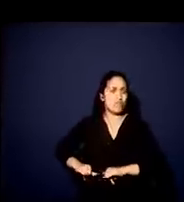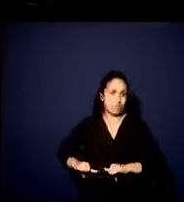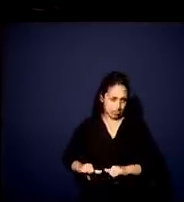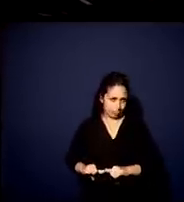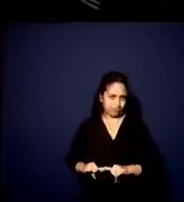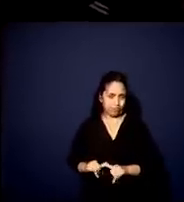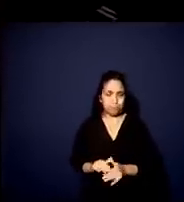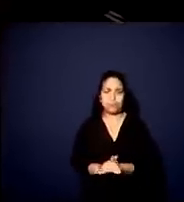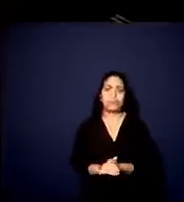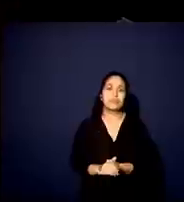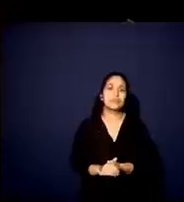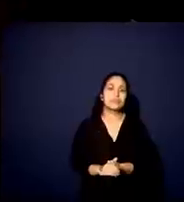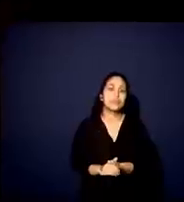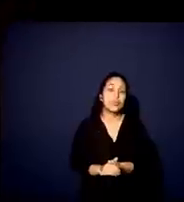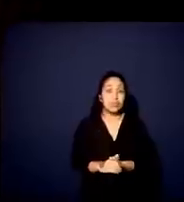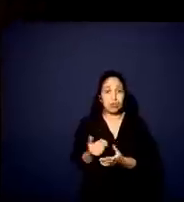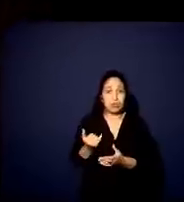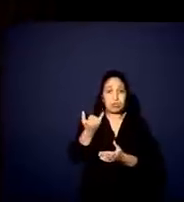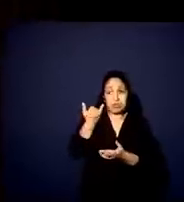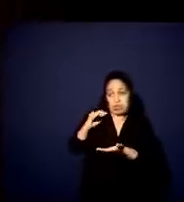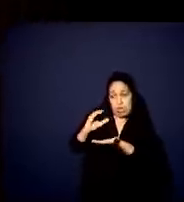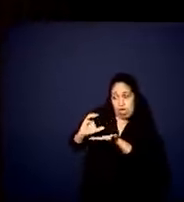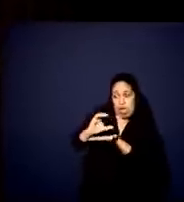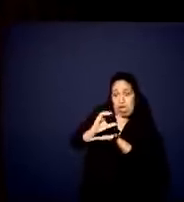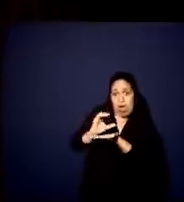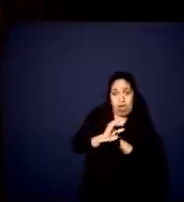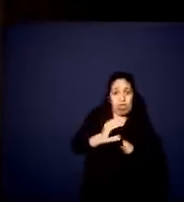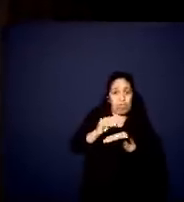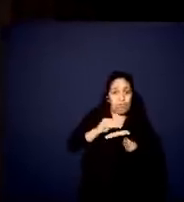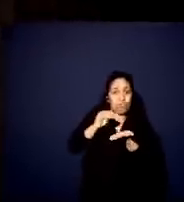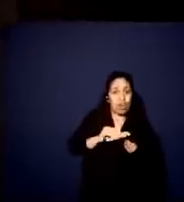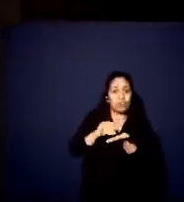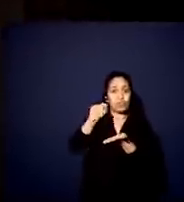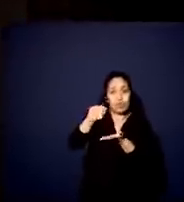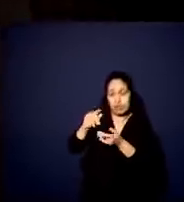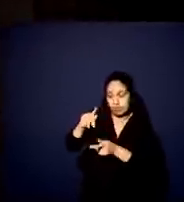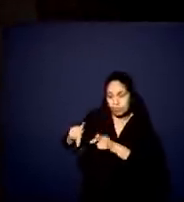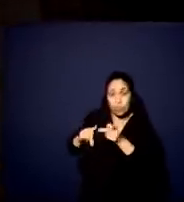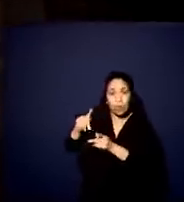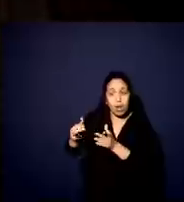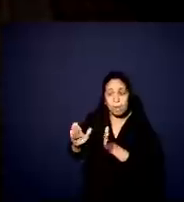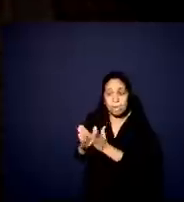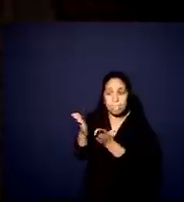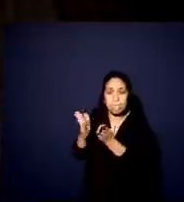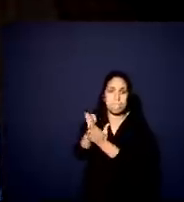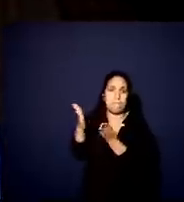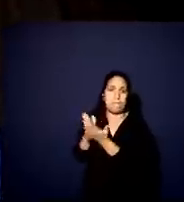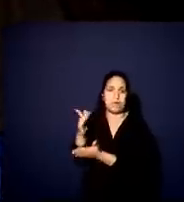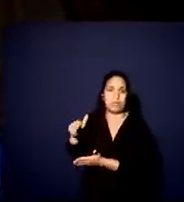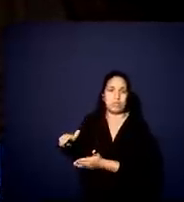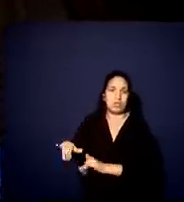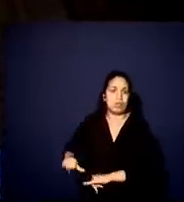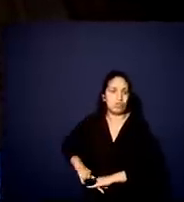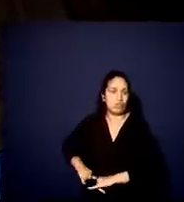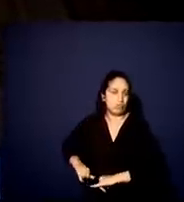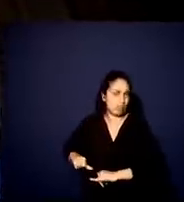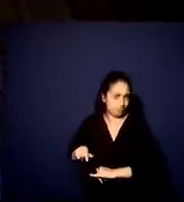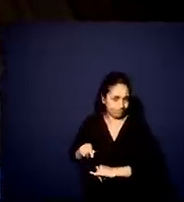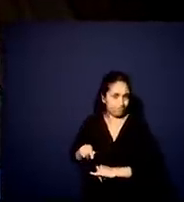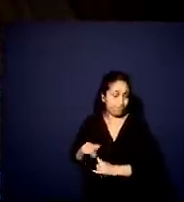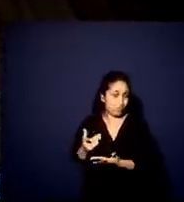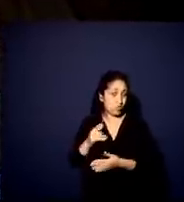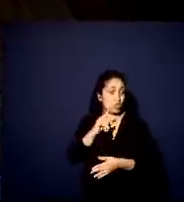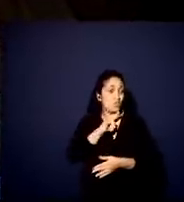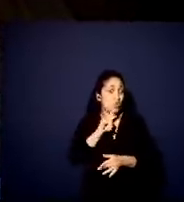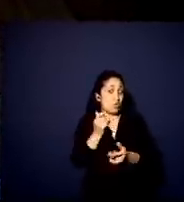esta arrecadação, a conta vai recair especialmente sobre a população mais pobre. Esse é o problema, porque eu vou ter